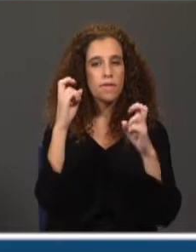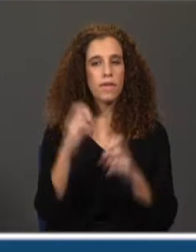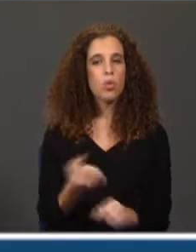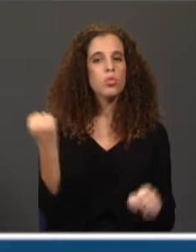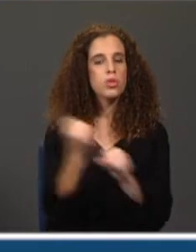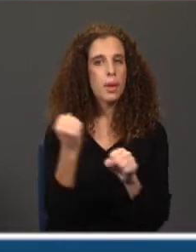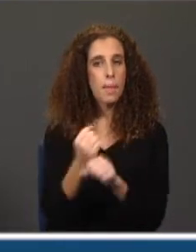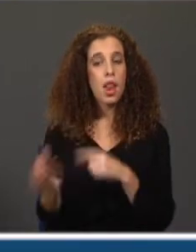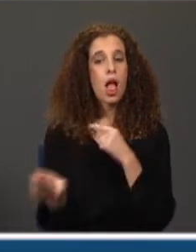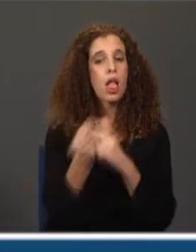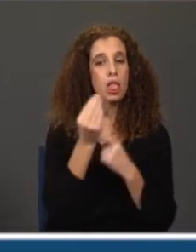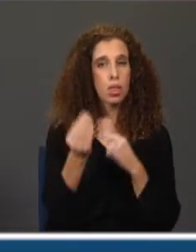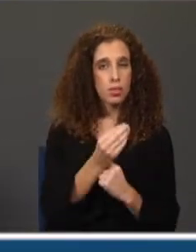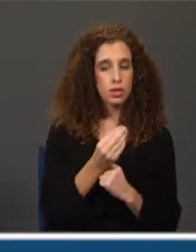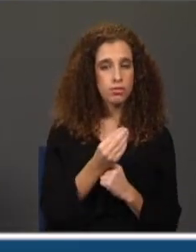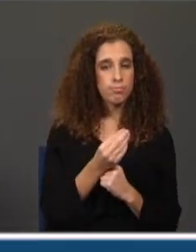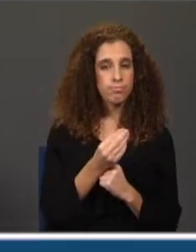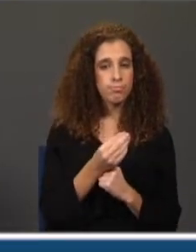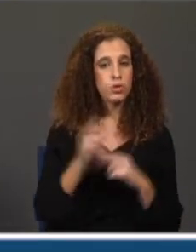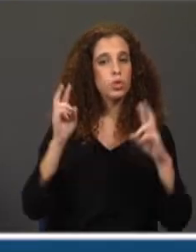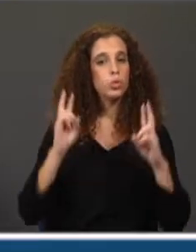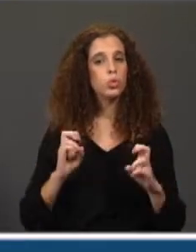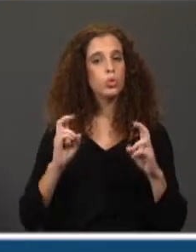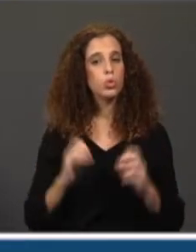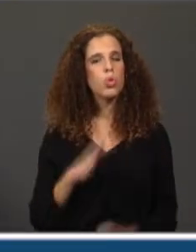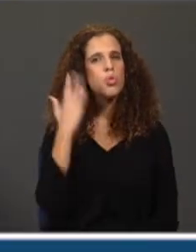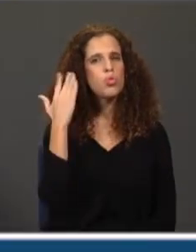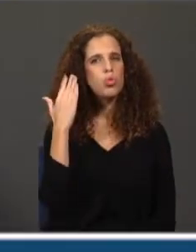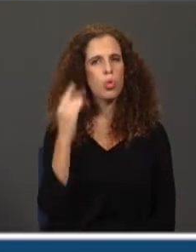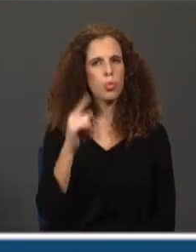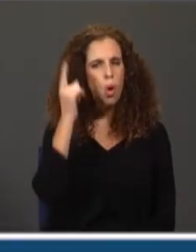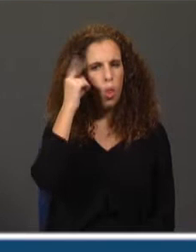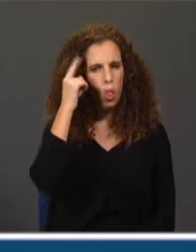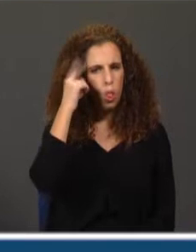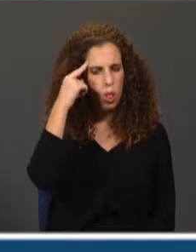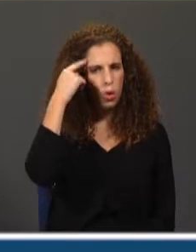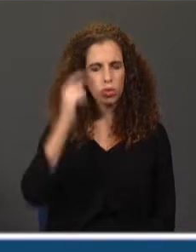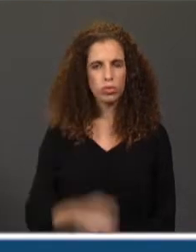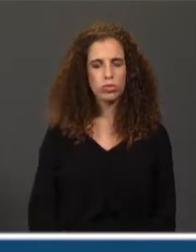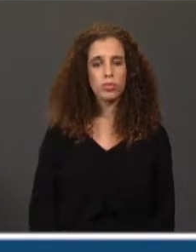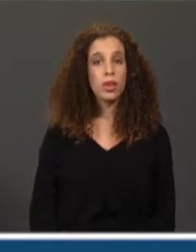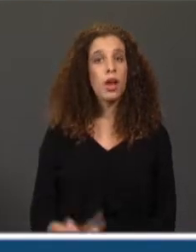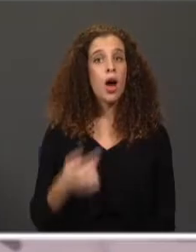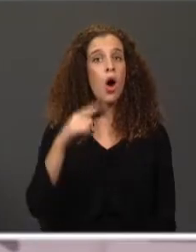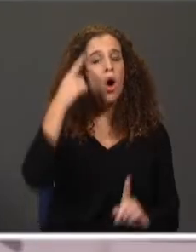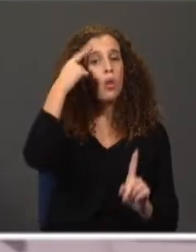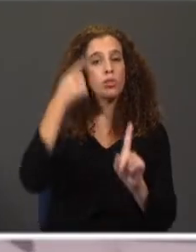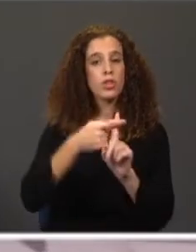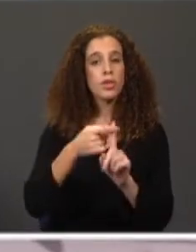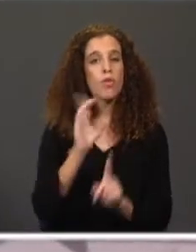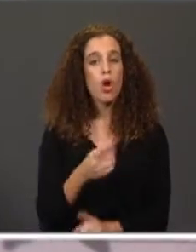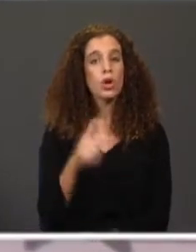alimentar em relação a uma determinada situação e um número louco em relação a uma outra. O que eu pretendo é que tu